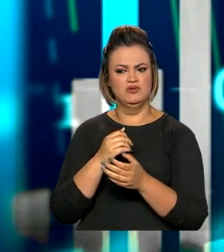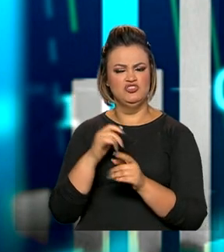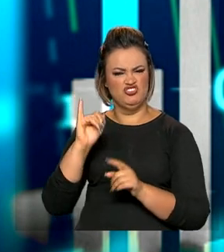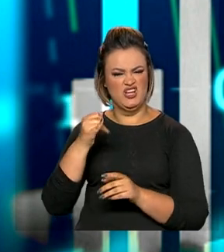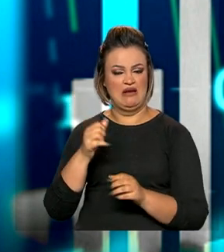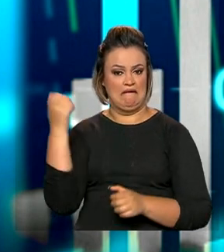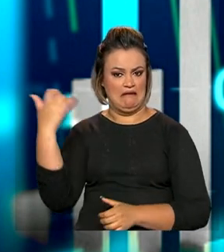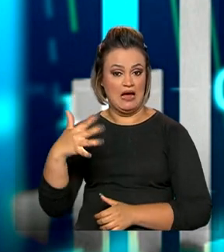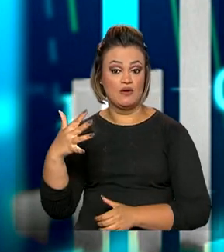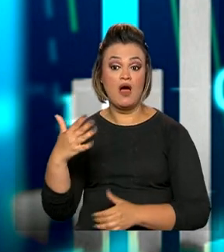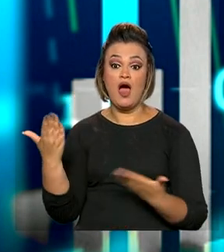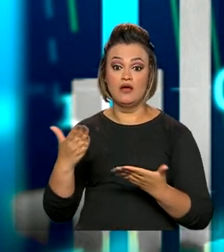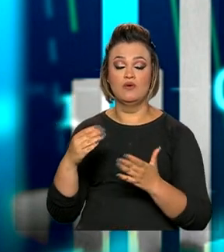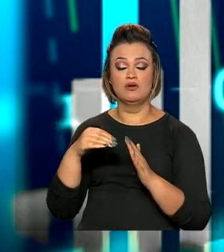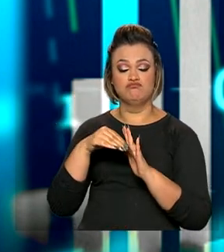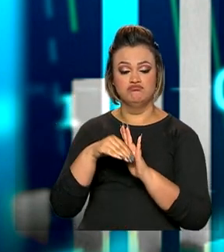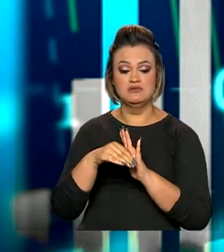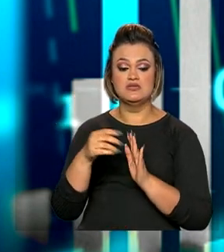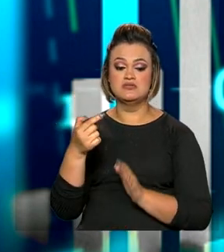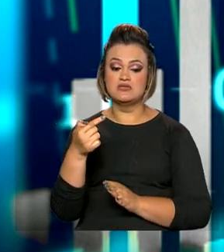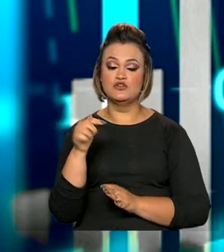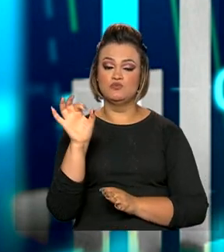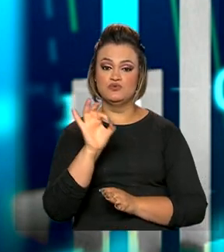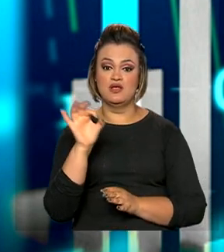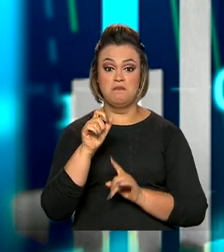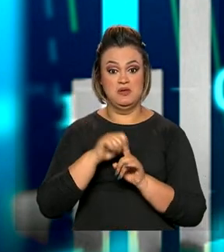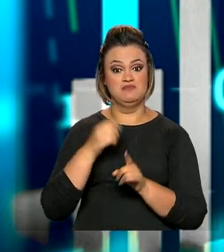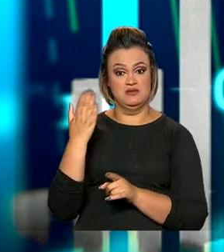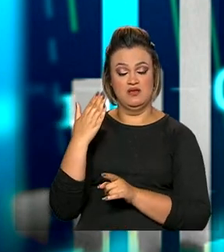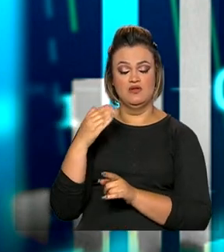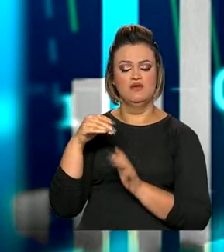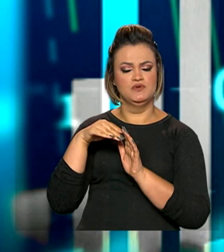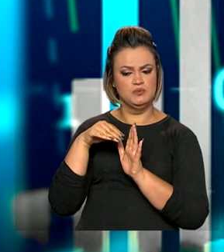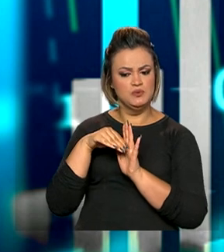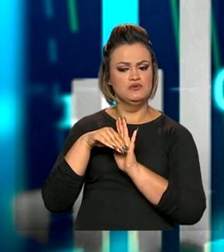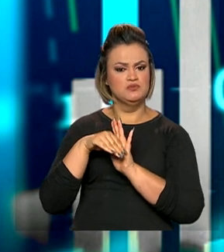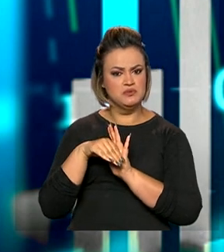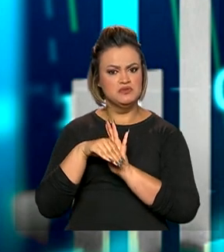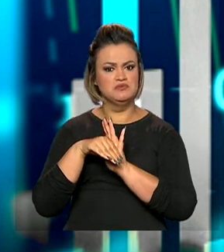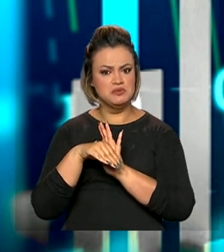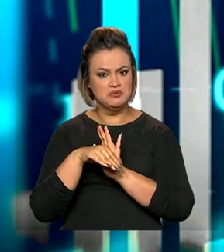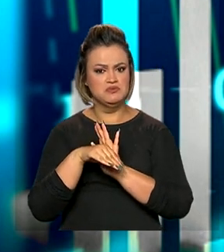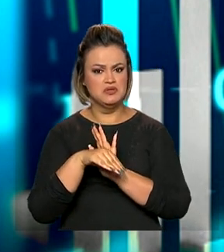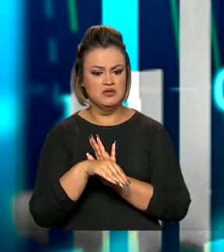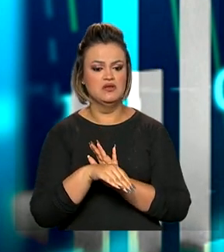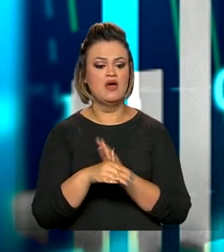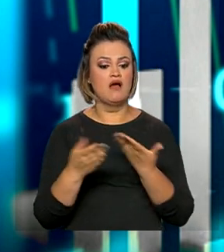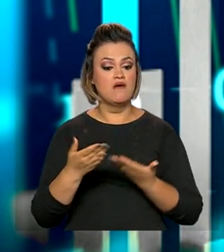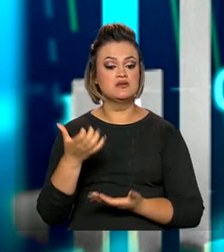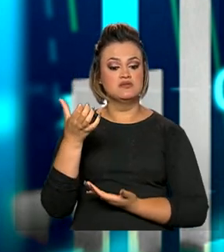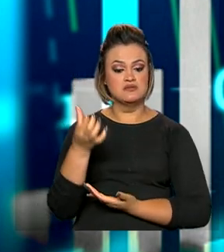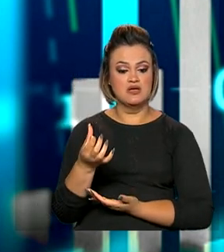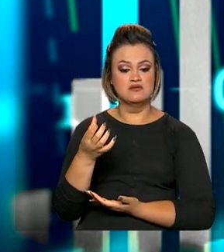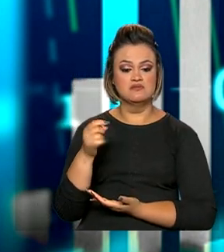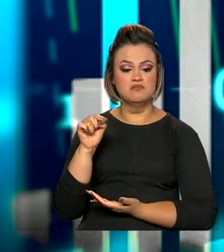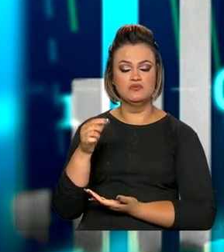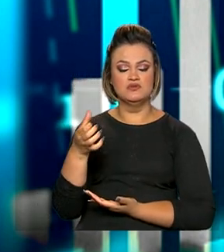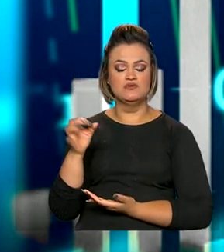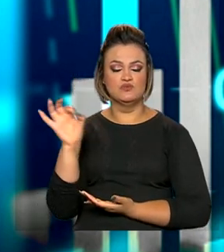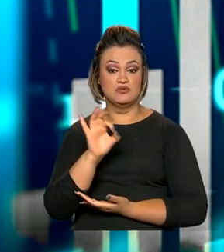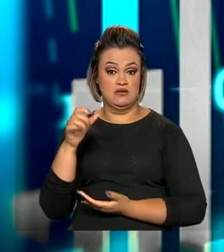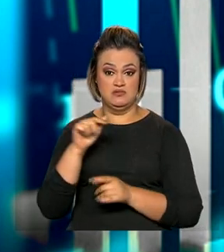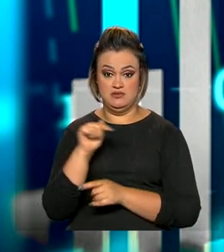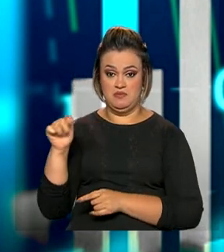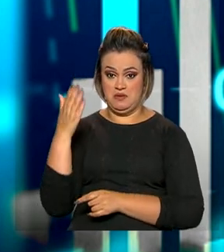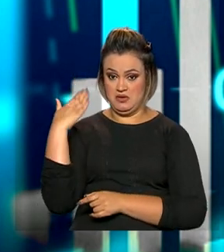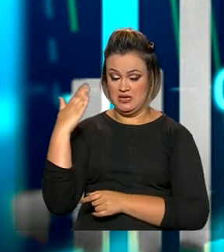para em torno de 7% ao mês atrás e foi reduzindo ao longo do tempo para 6,6% na semana passada. E agora,